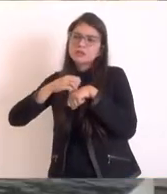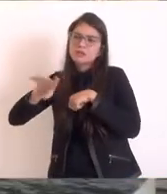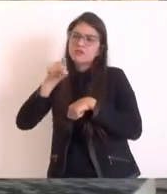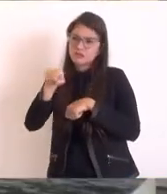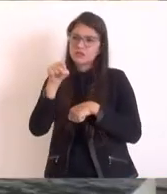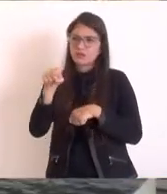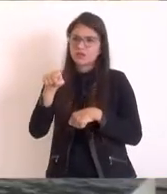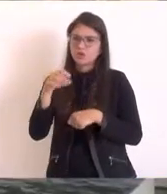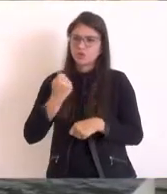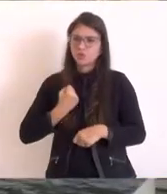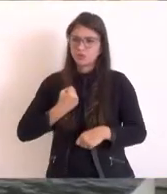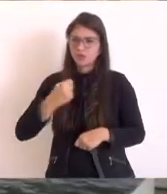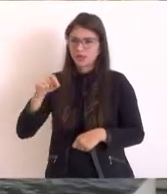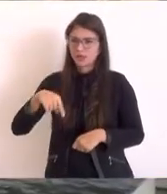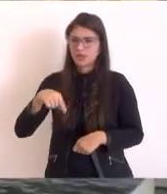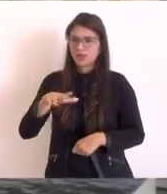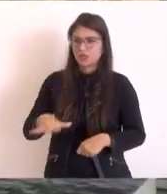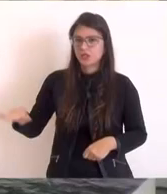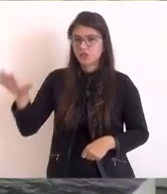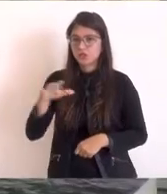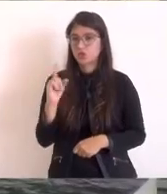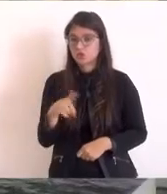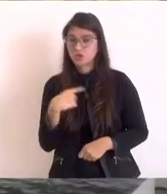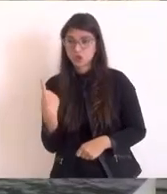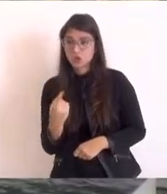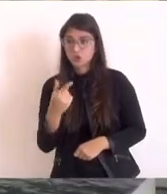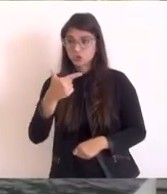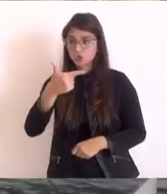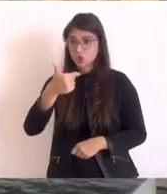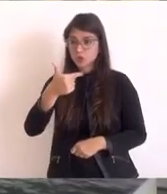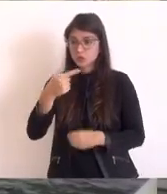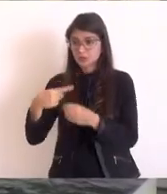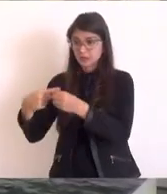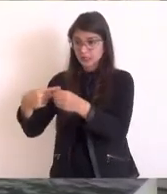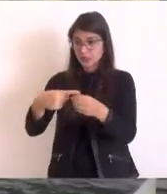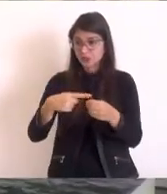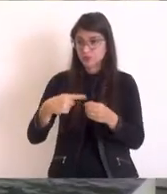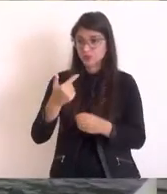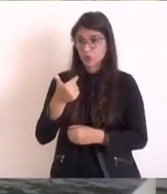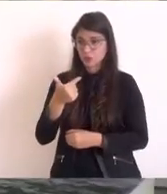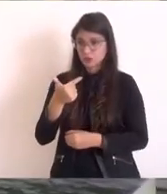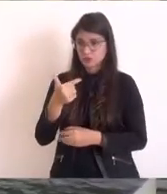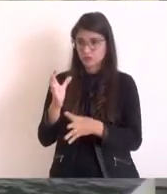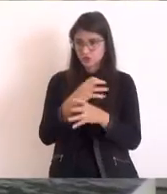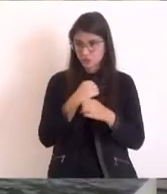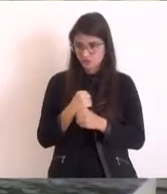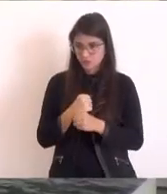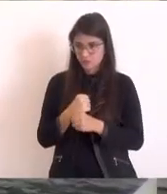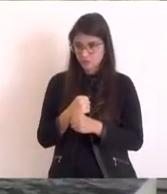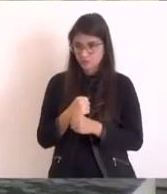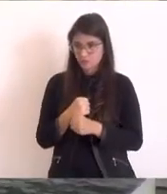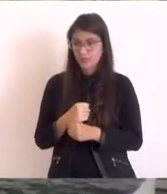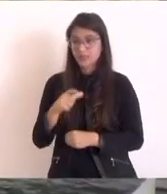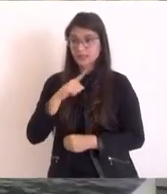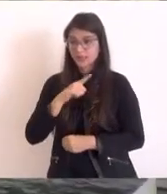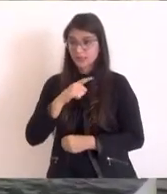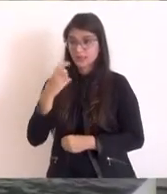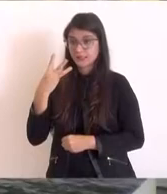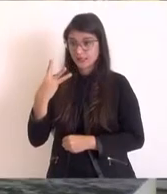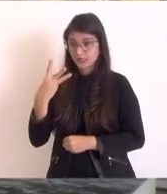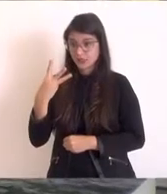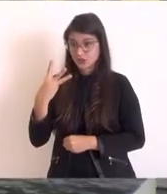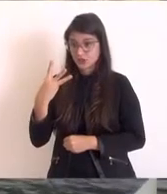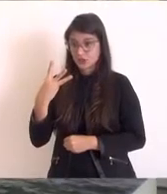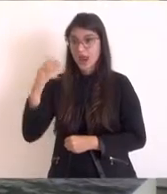região. Nós somos compostos por 12 municípios. Então, nós temos três municípios categoria A